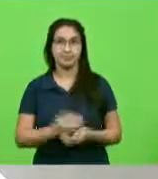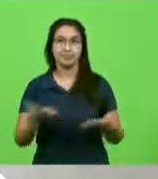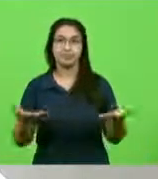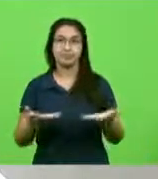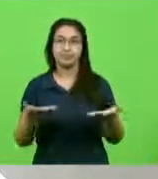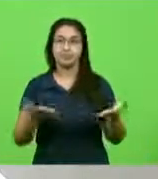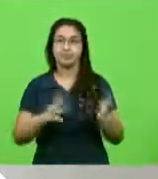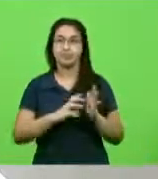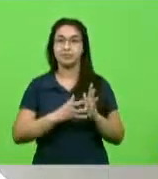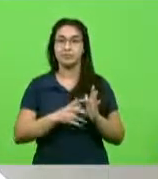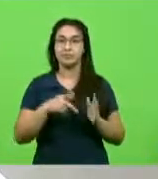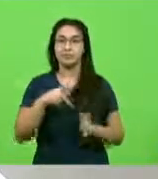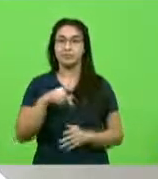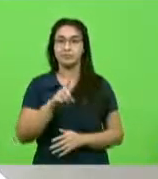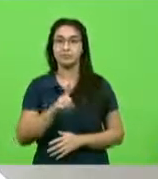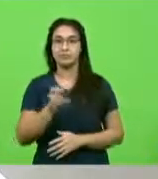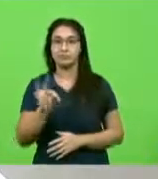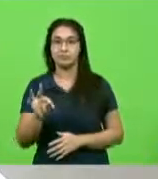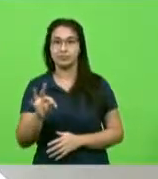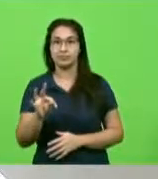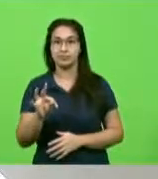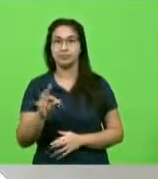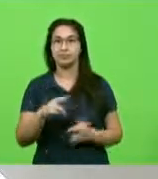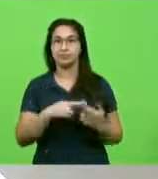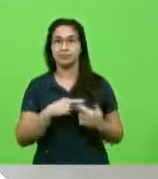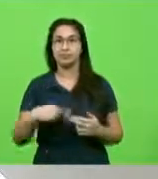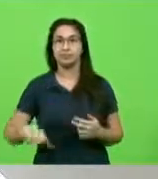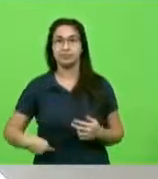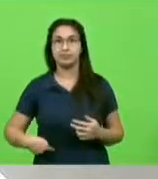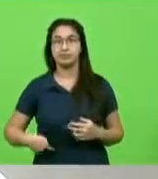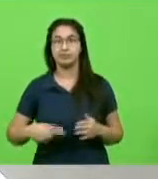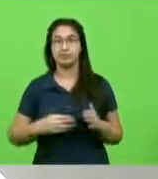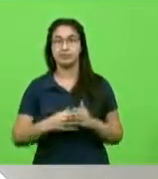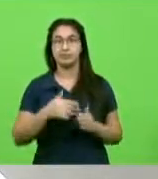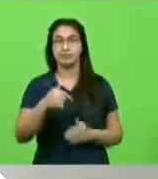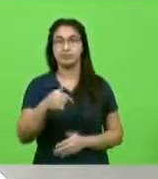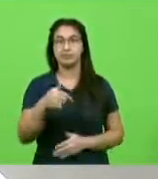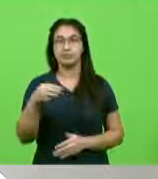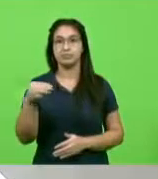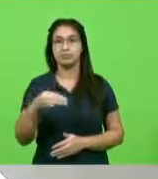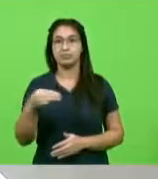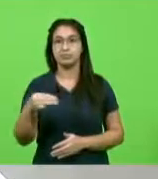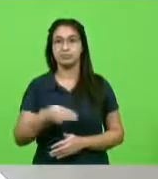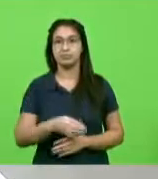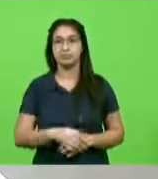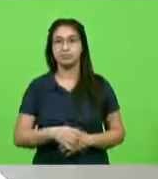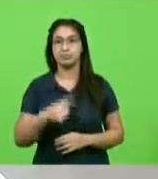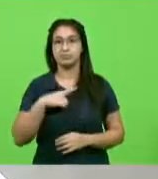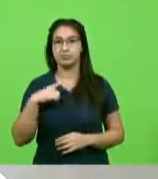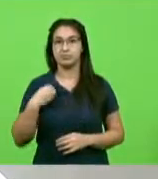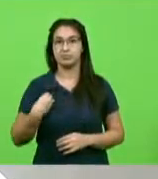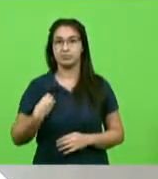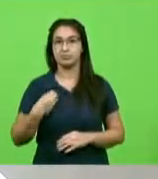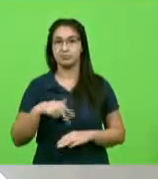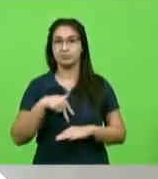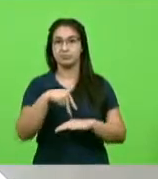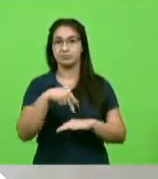bloco, PDT, PSDB, republicano, 7 minutos e 30 segundos. Alguém fará o uso da palavra?